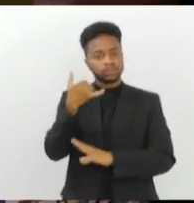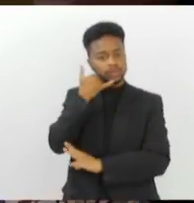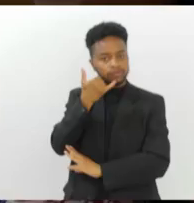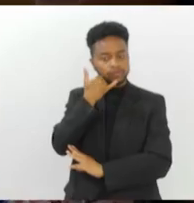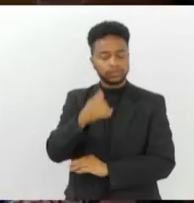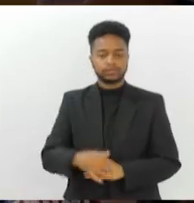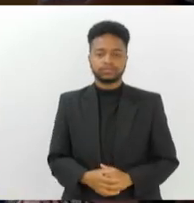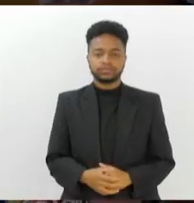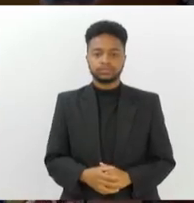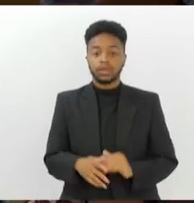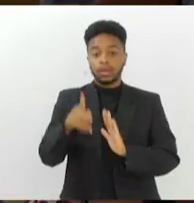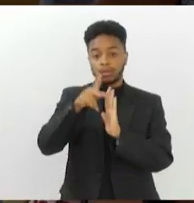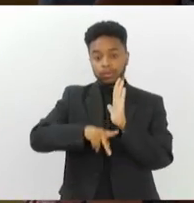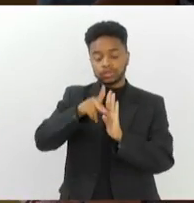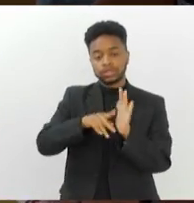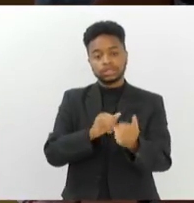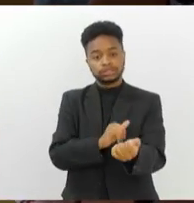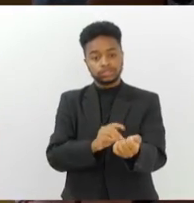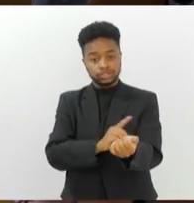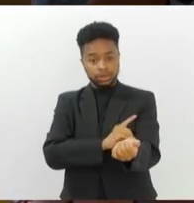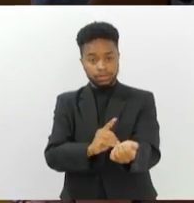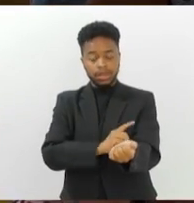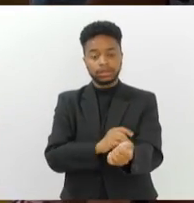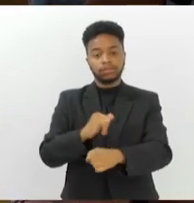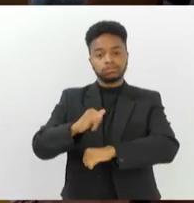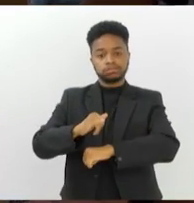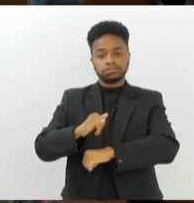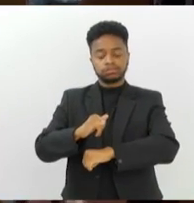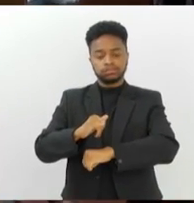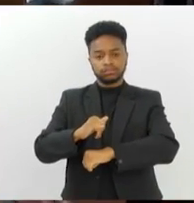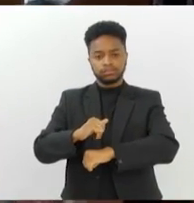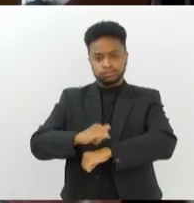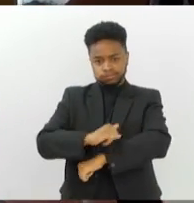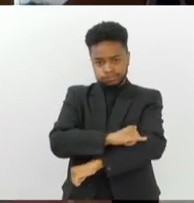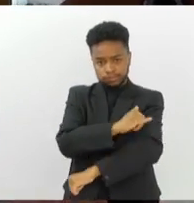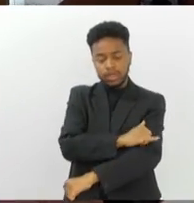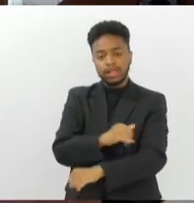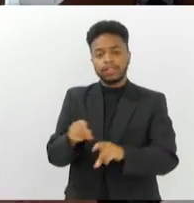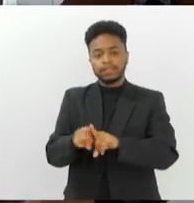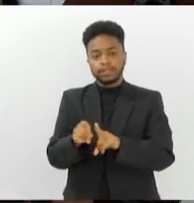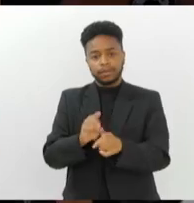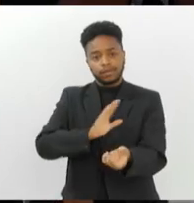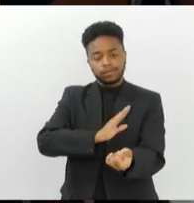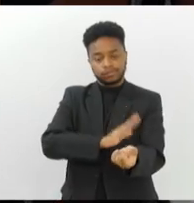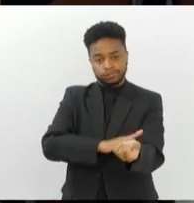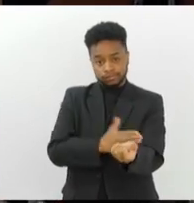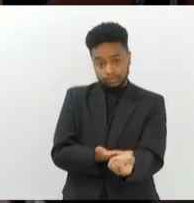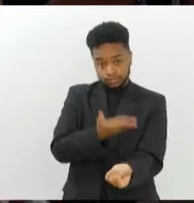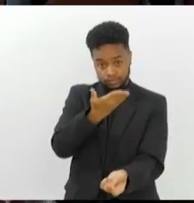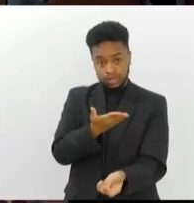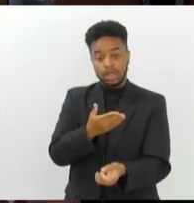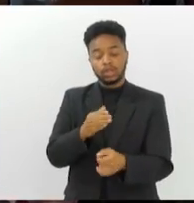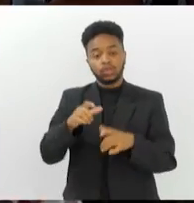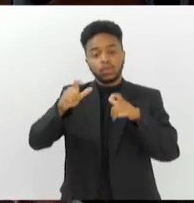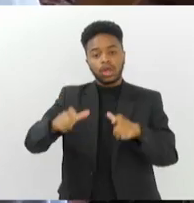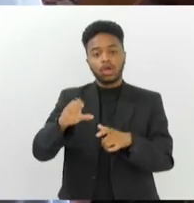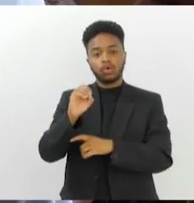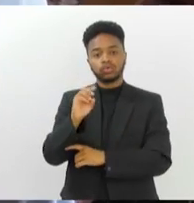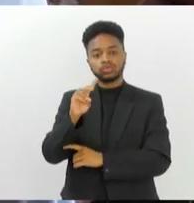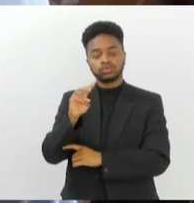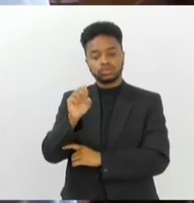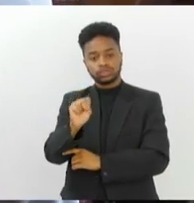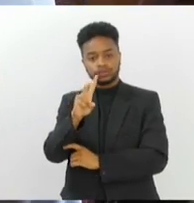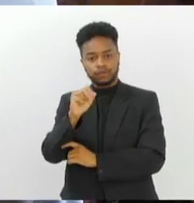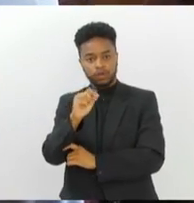O projeto Diabéticas e Pertensas Obesas Ativas do Centro de Atendimento Integrado Oswaldo Aranha, abrigo mantido pela Secretaria